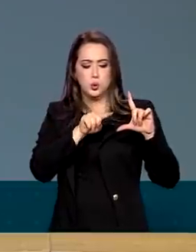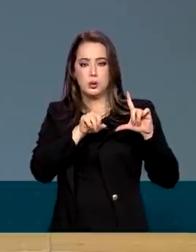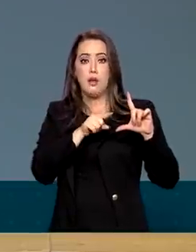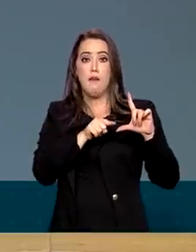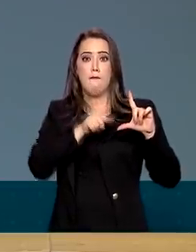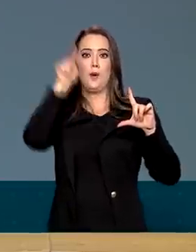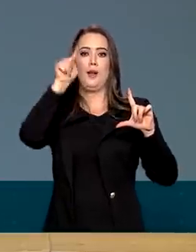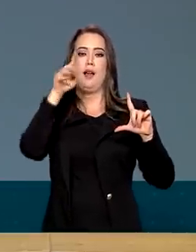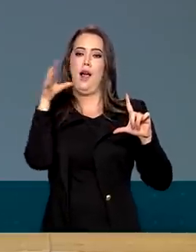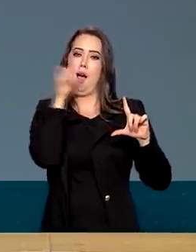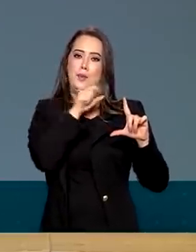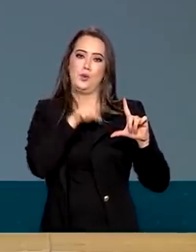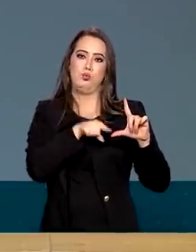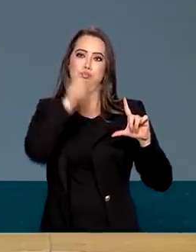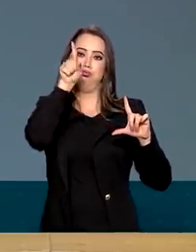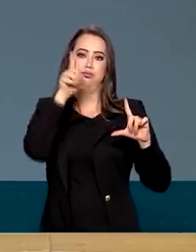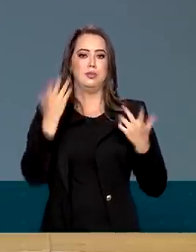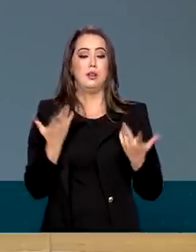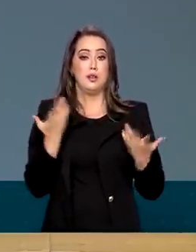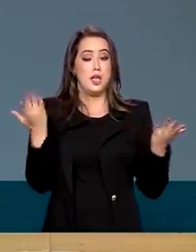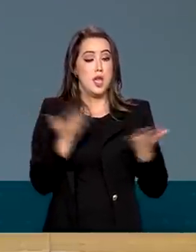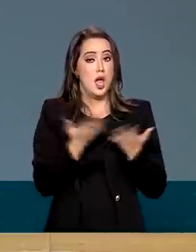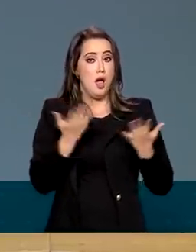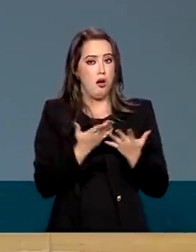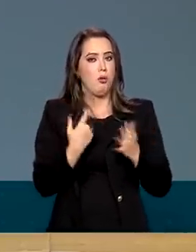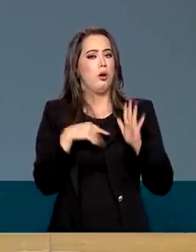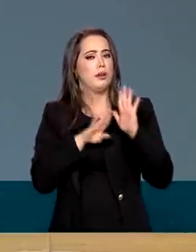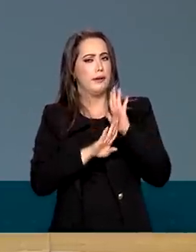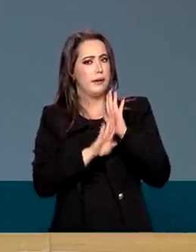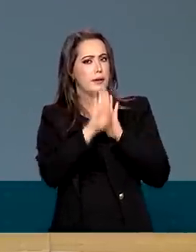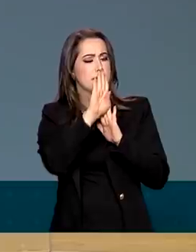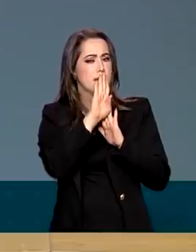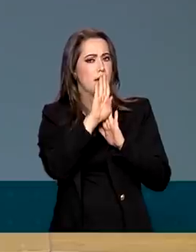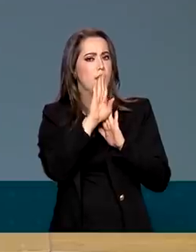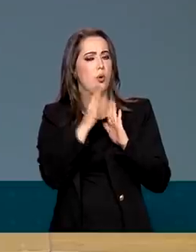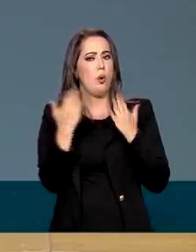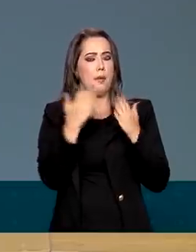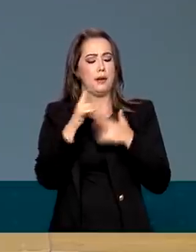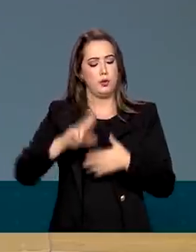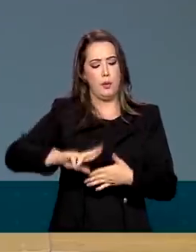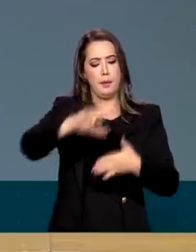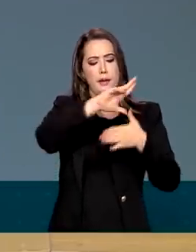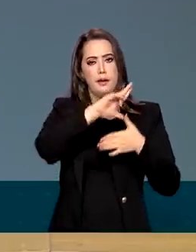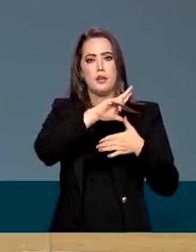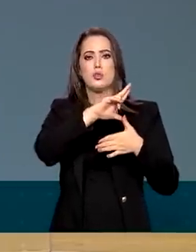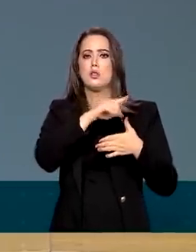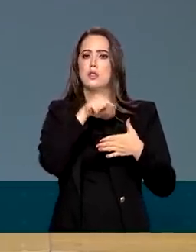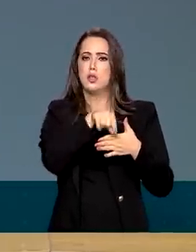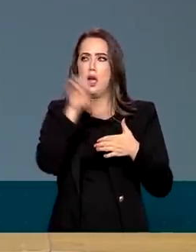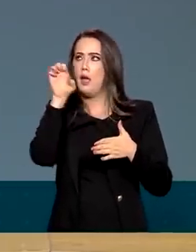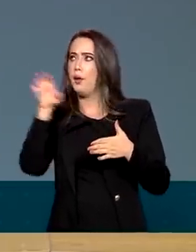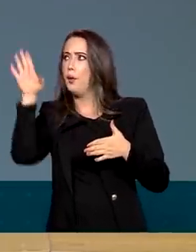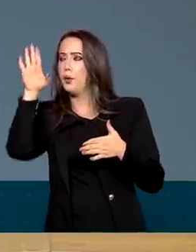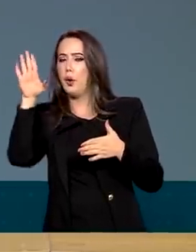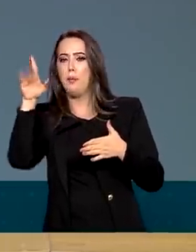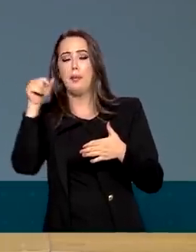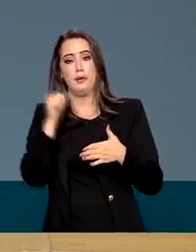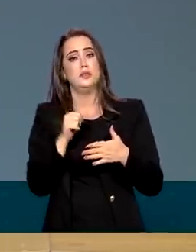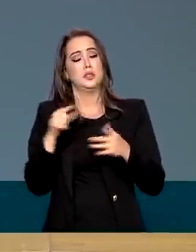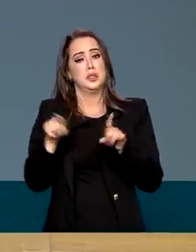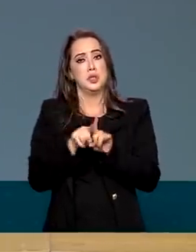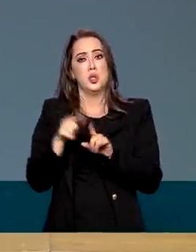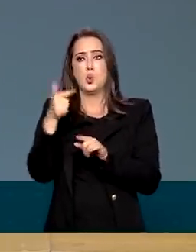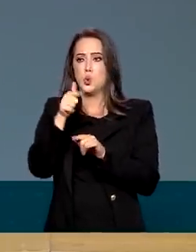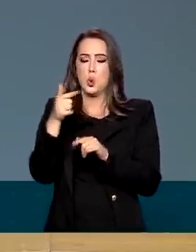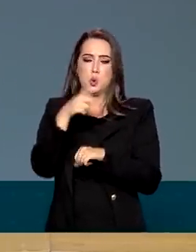e está crescendo mais do que a América Latina, Europa e a média